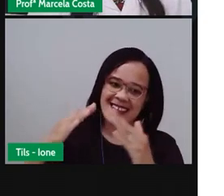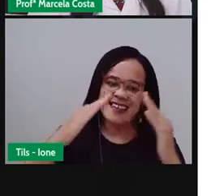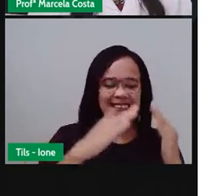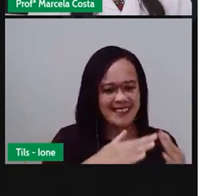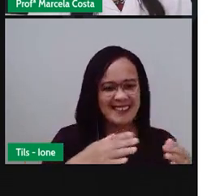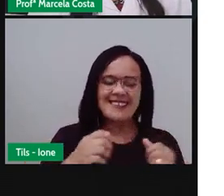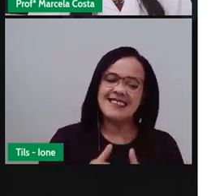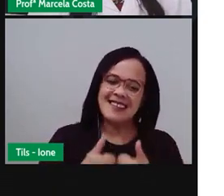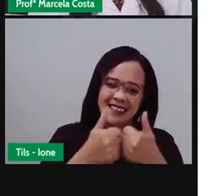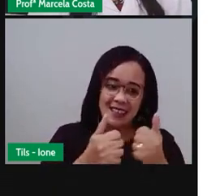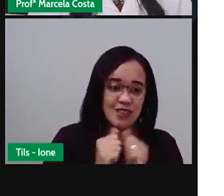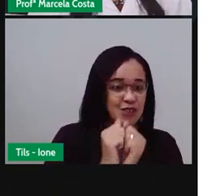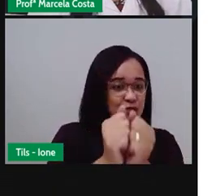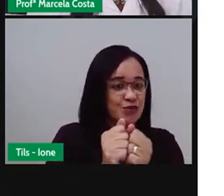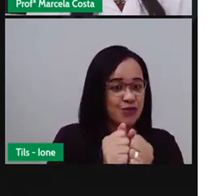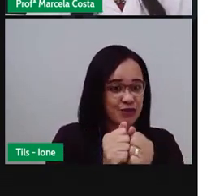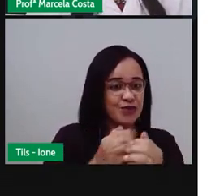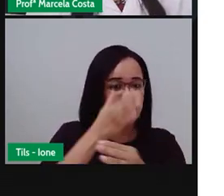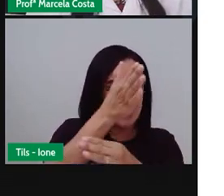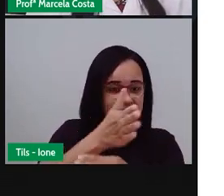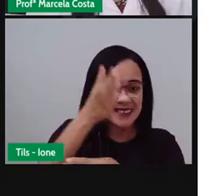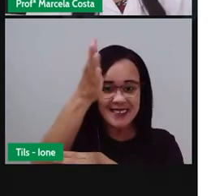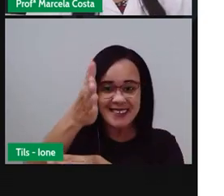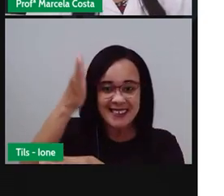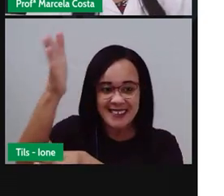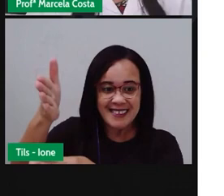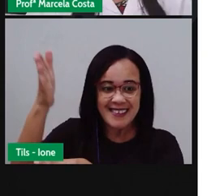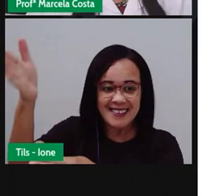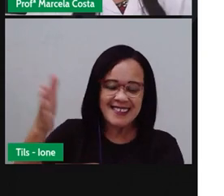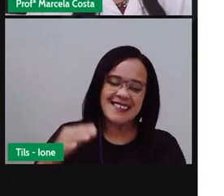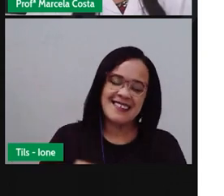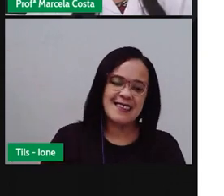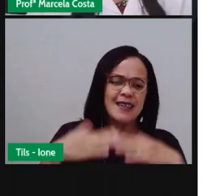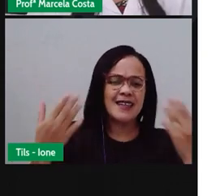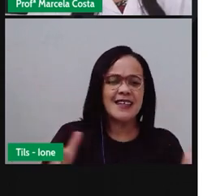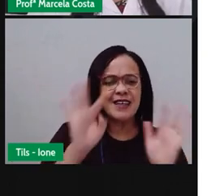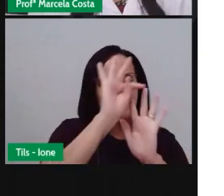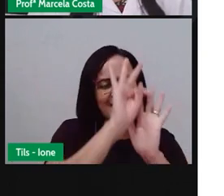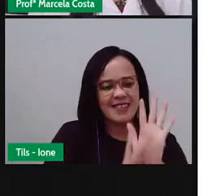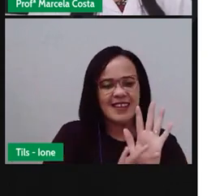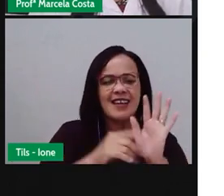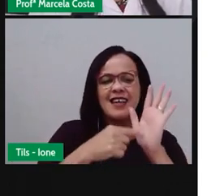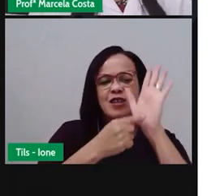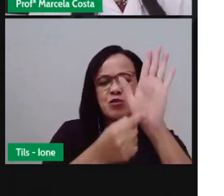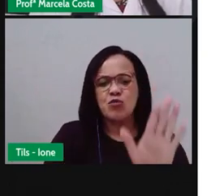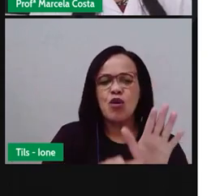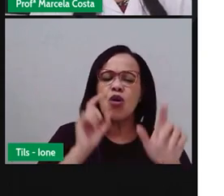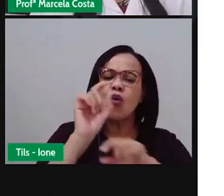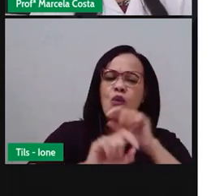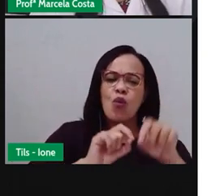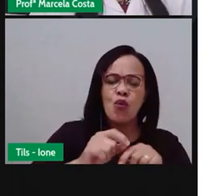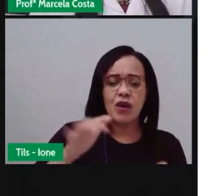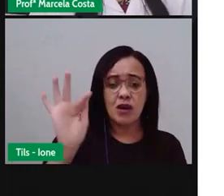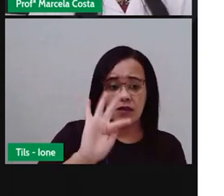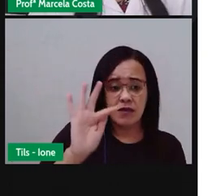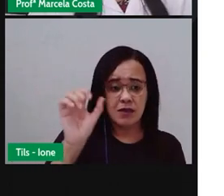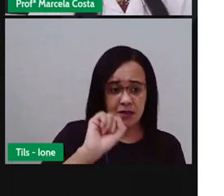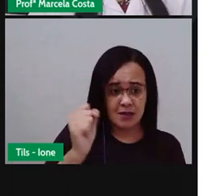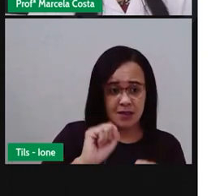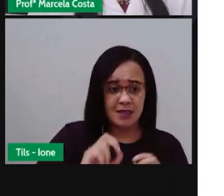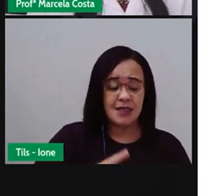muito interessante, que retrata um pouco do São João de Feira de Santana.